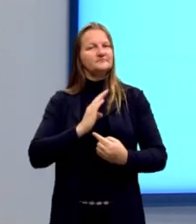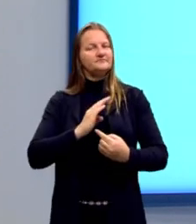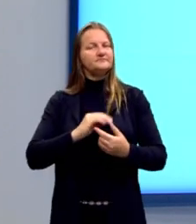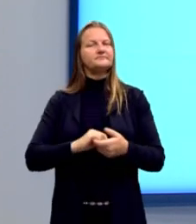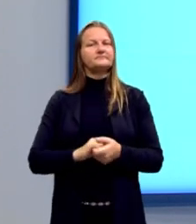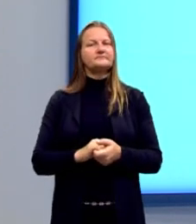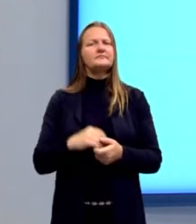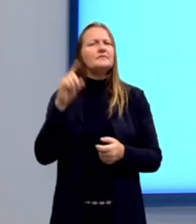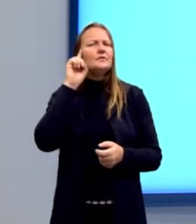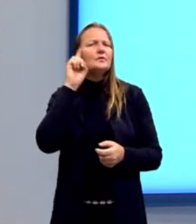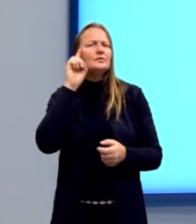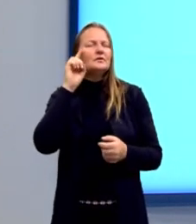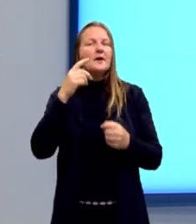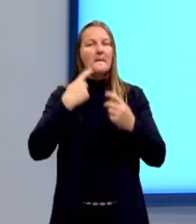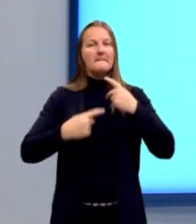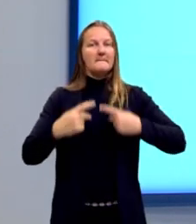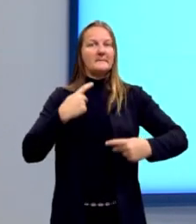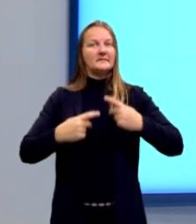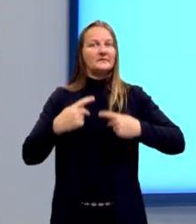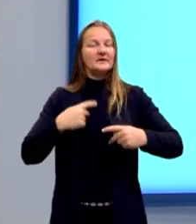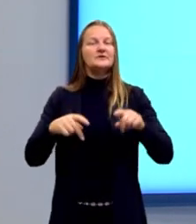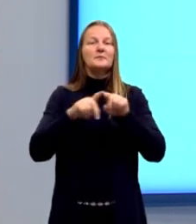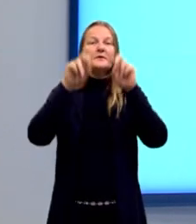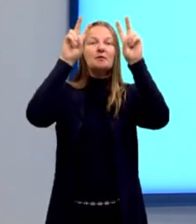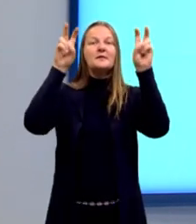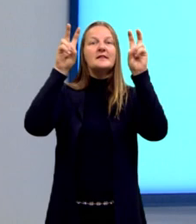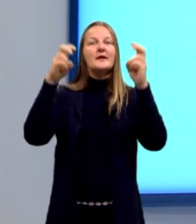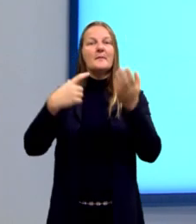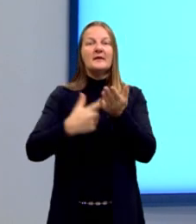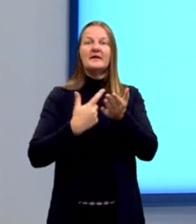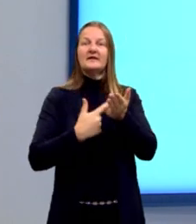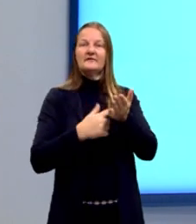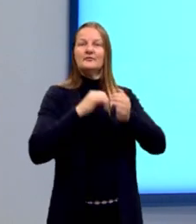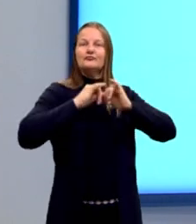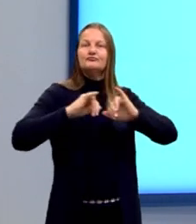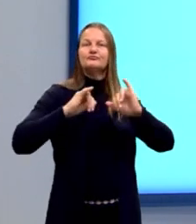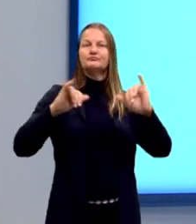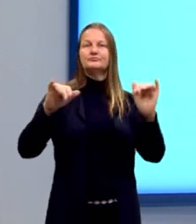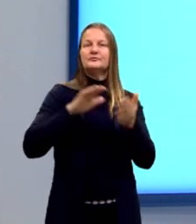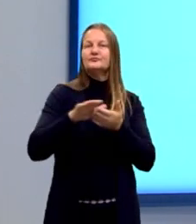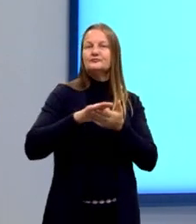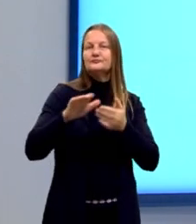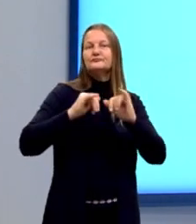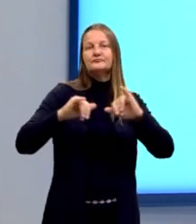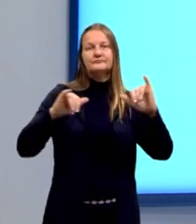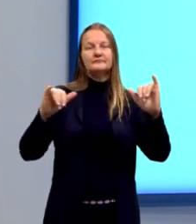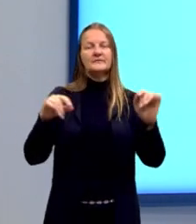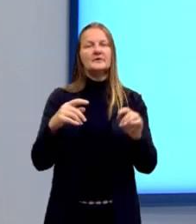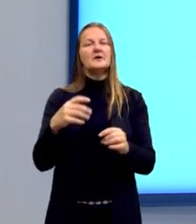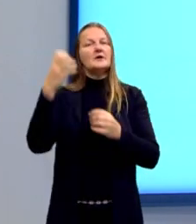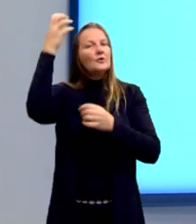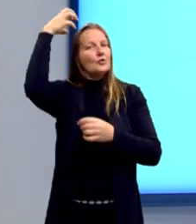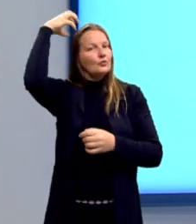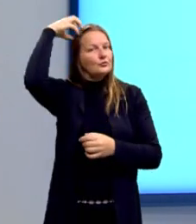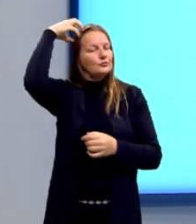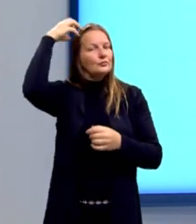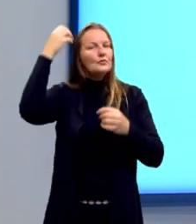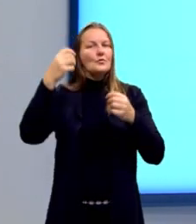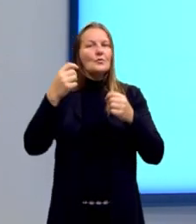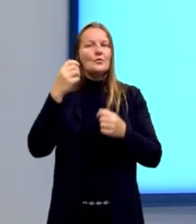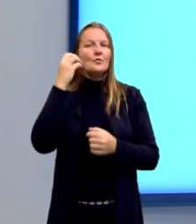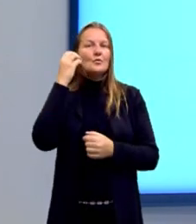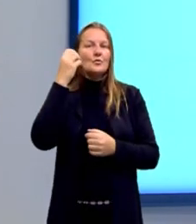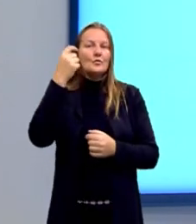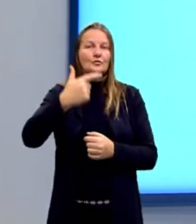do dia a dia dos personagens e da temática das obras que estão sendo publicadas. Segundo o reinado, Dom Pedro II,